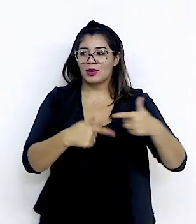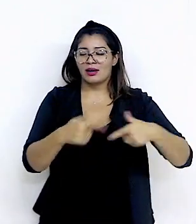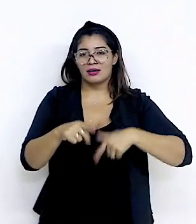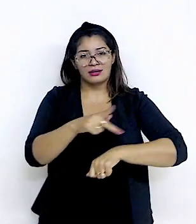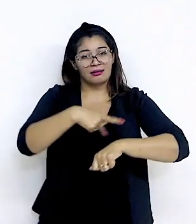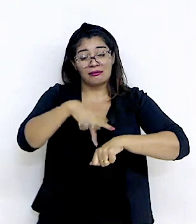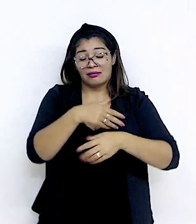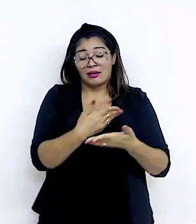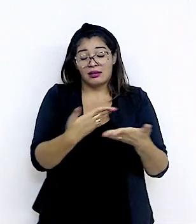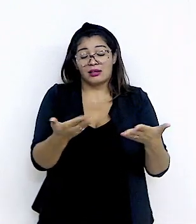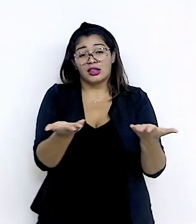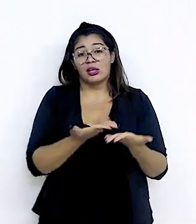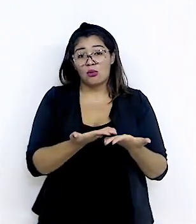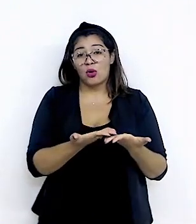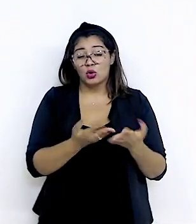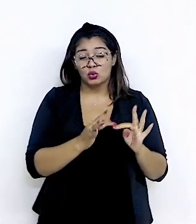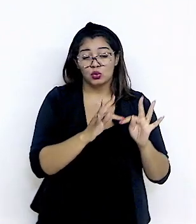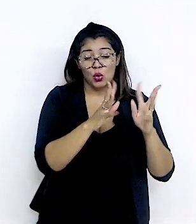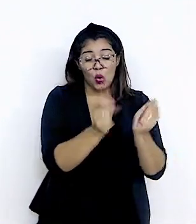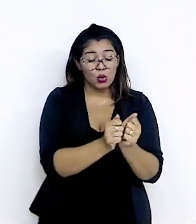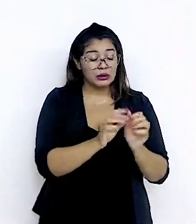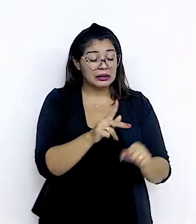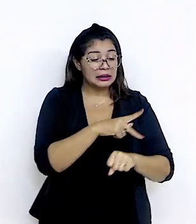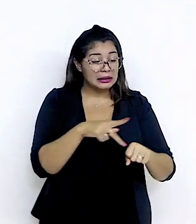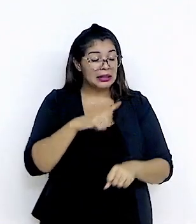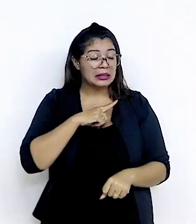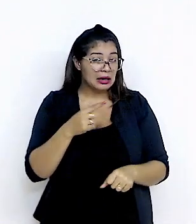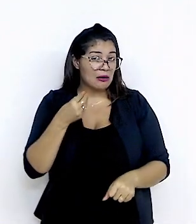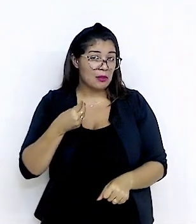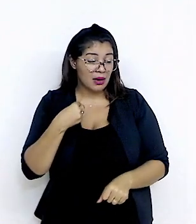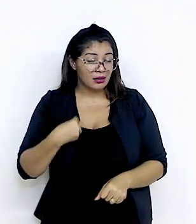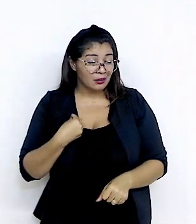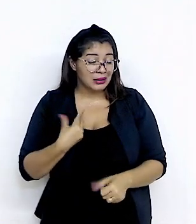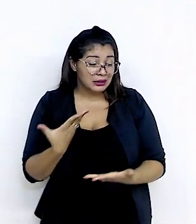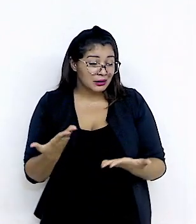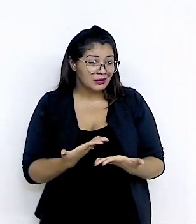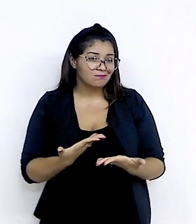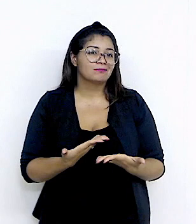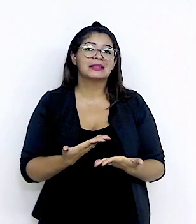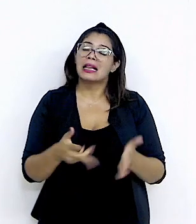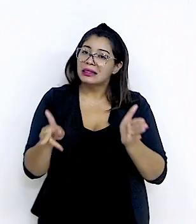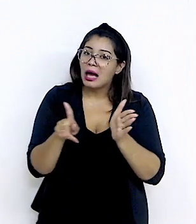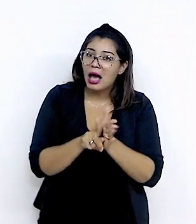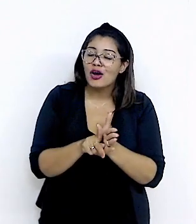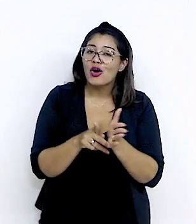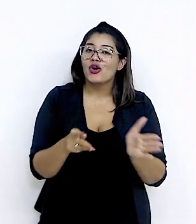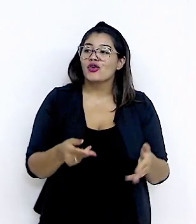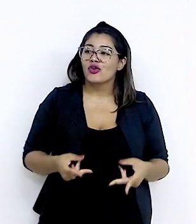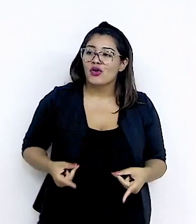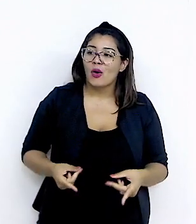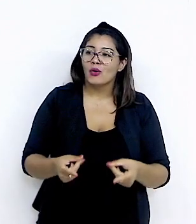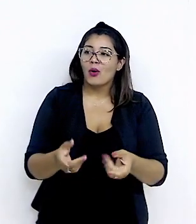Enfim, Turcomenistão Todos esses países têm uma presença aqui nos Emirados permanente E há um